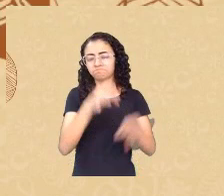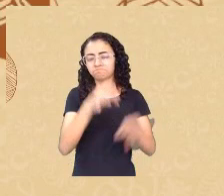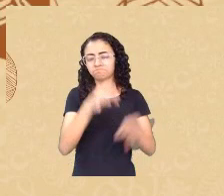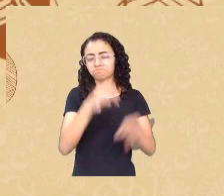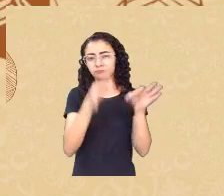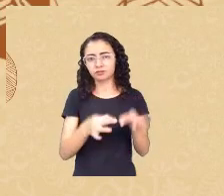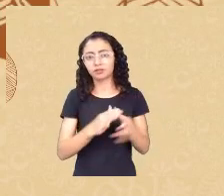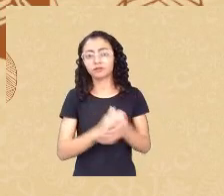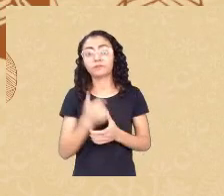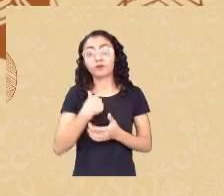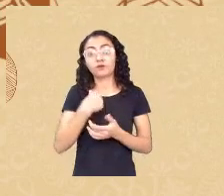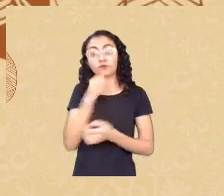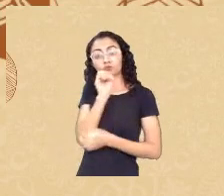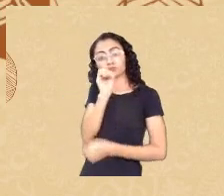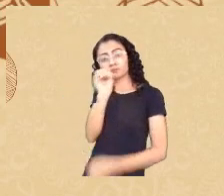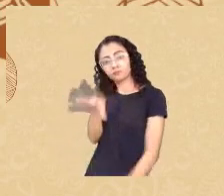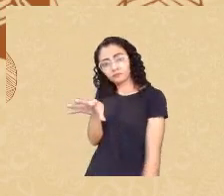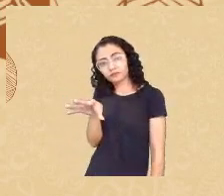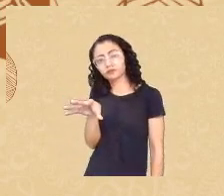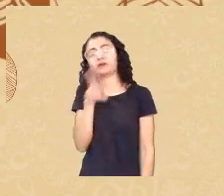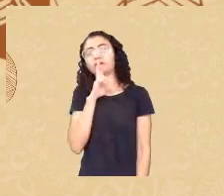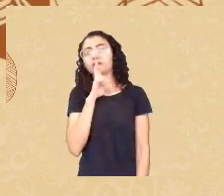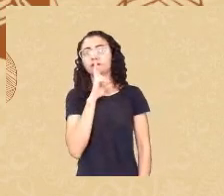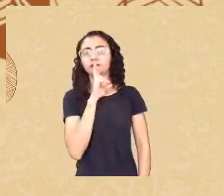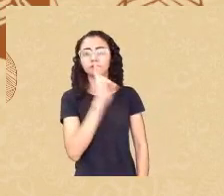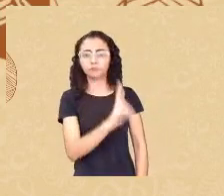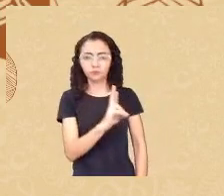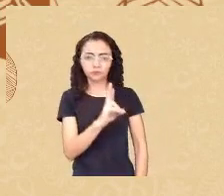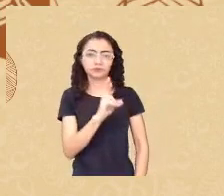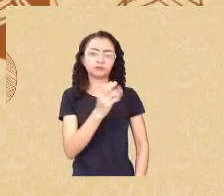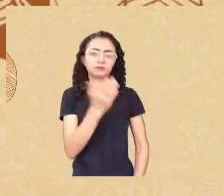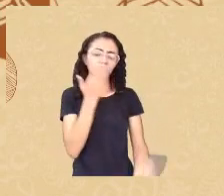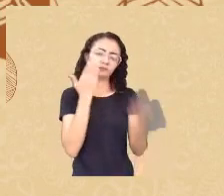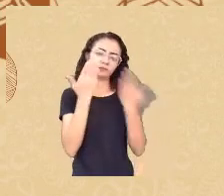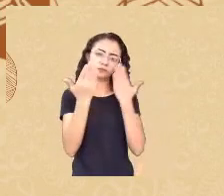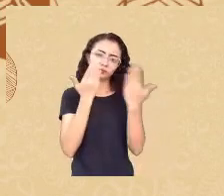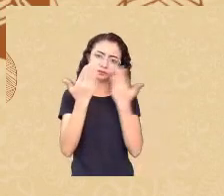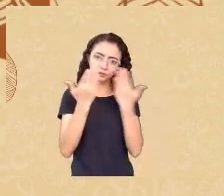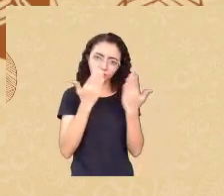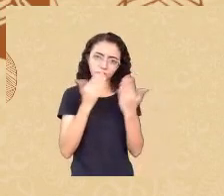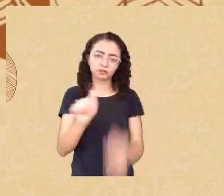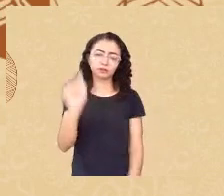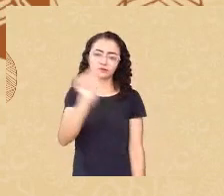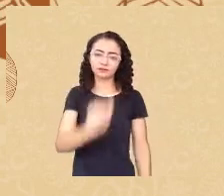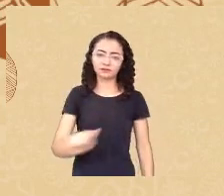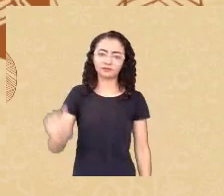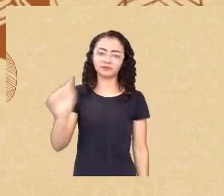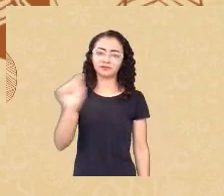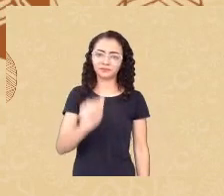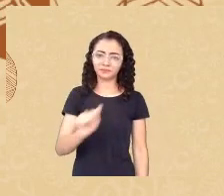resposta dos psicólogos e psicólogas da Associação Fados Unidense